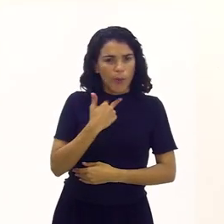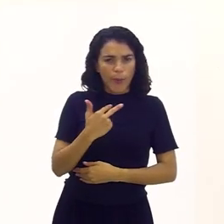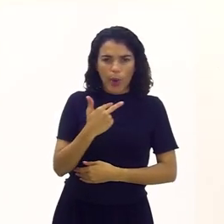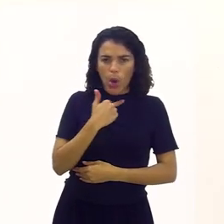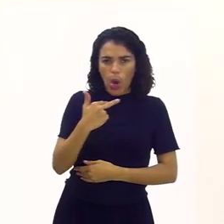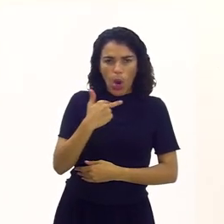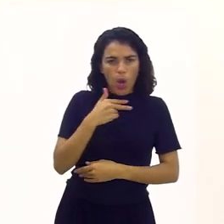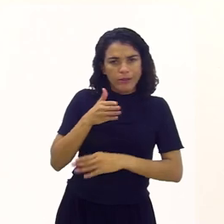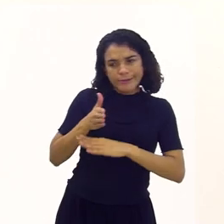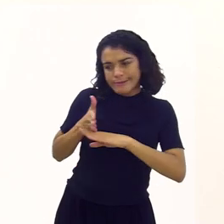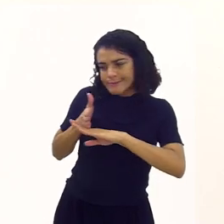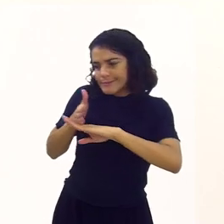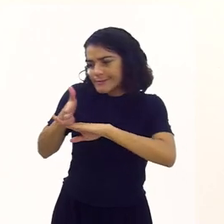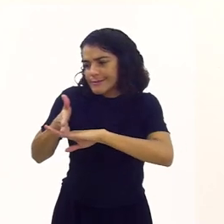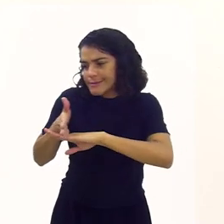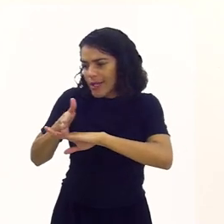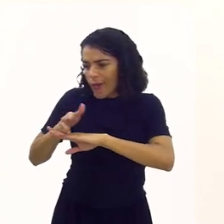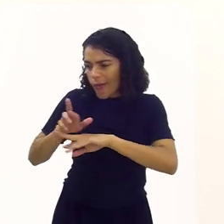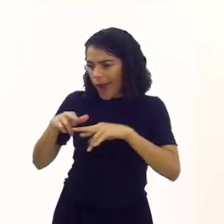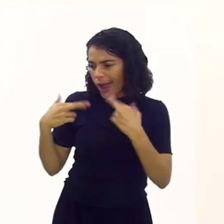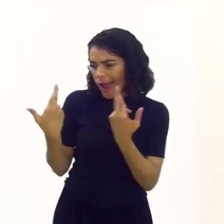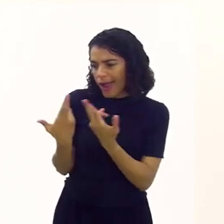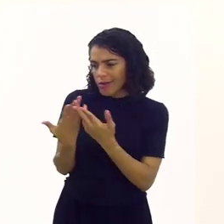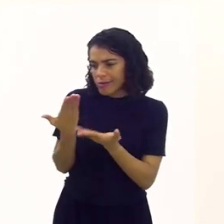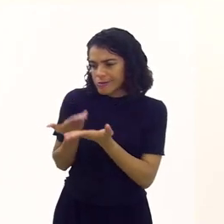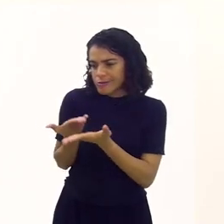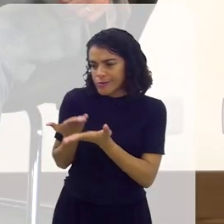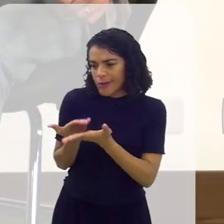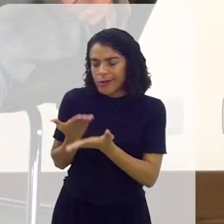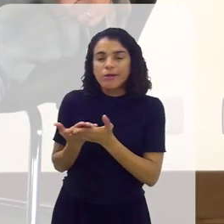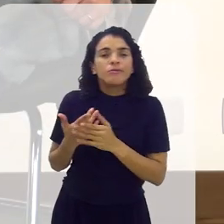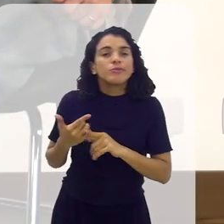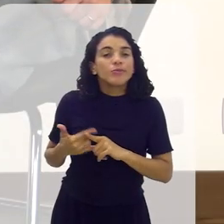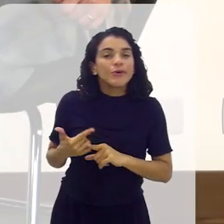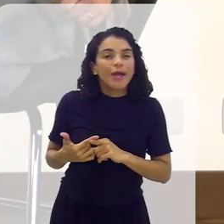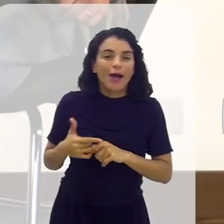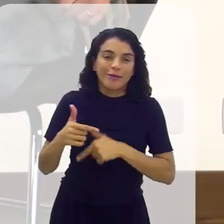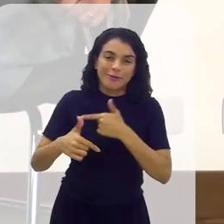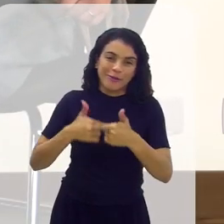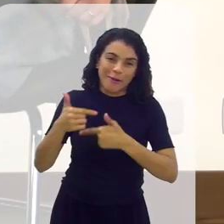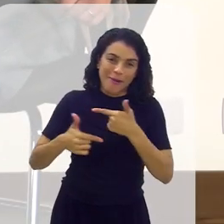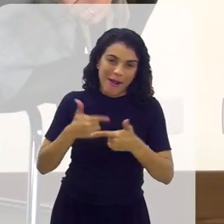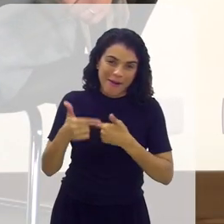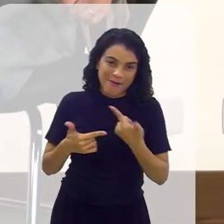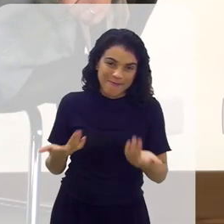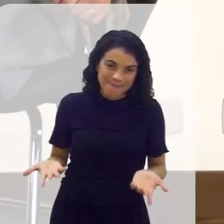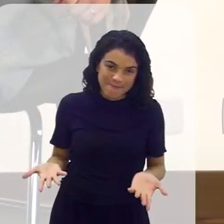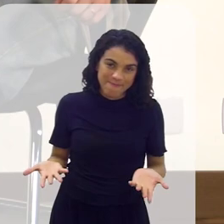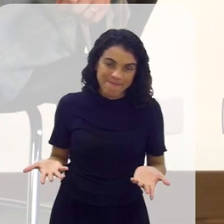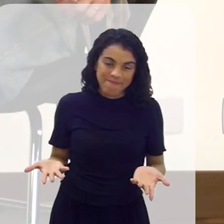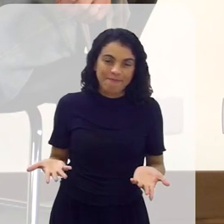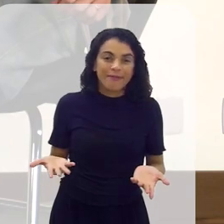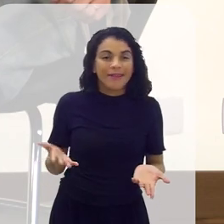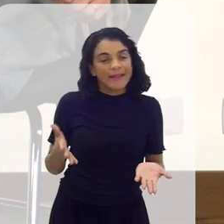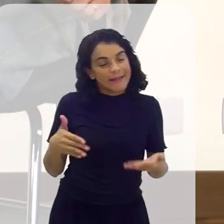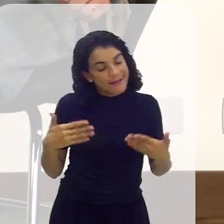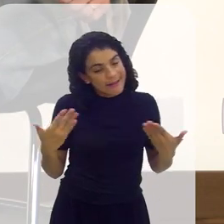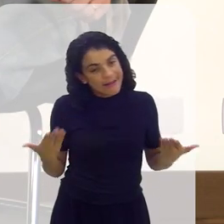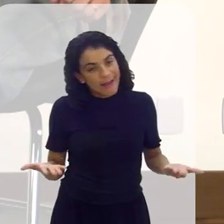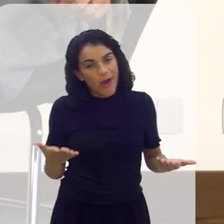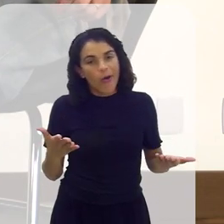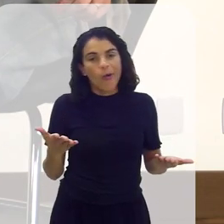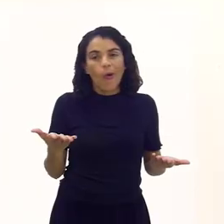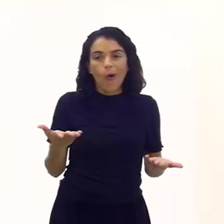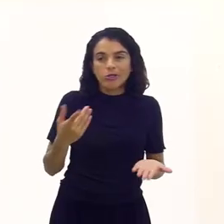a uma reunião escolar. Por quê? Porque o trabalho não deixa. Então, nós